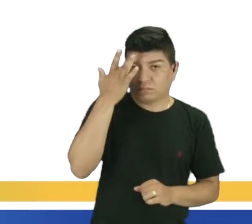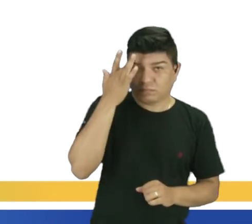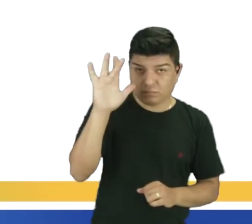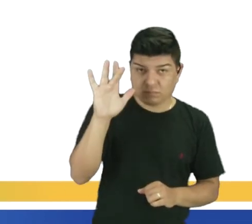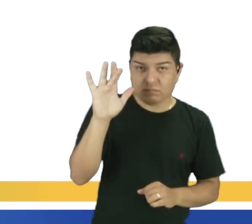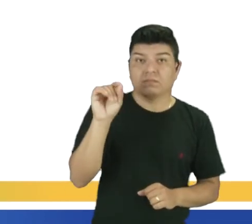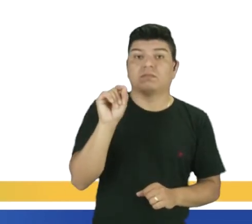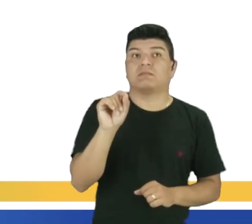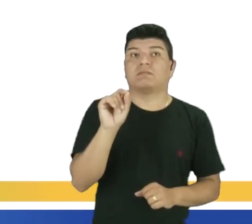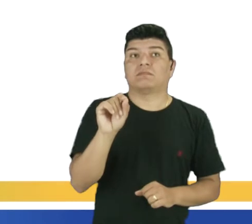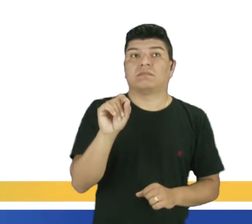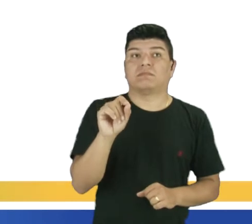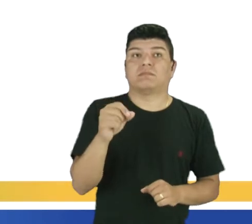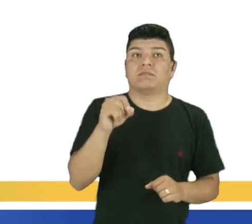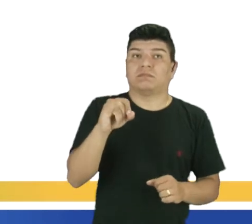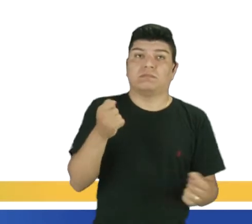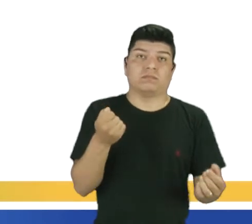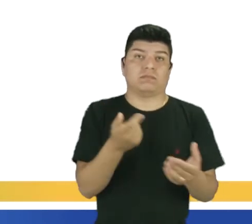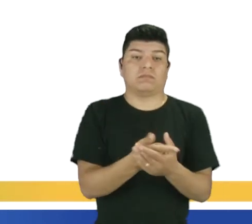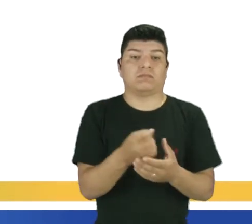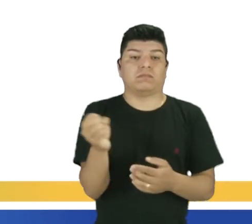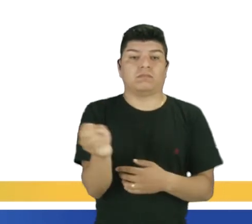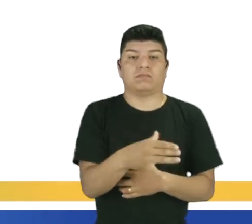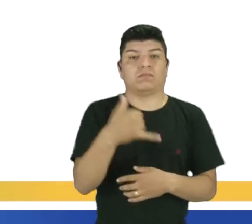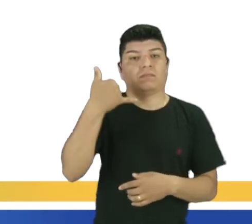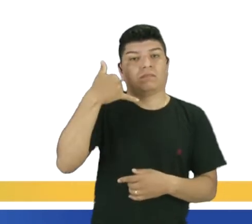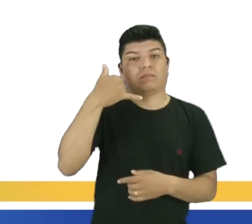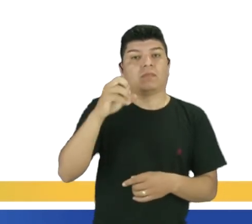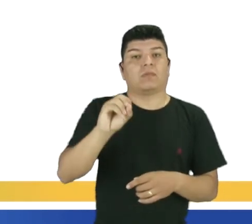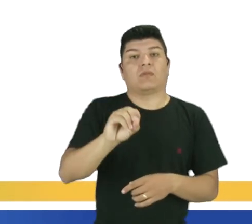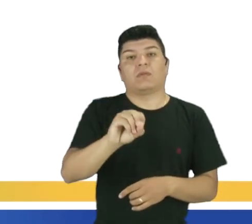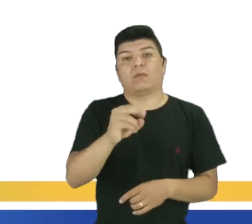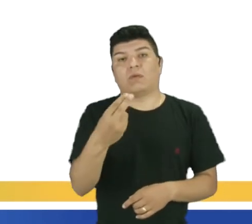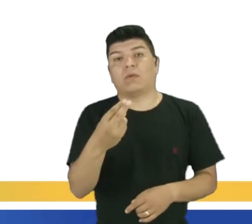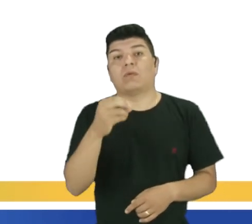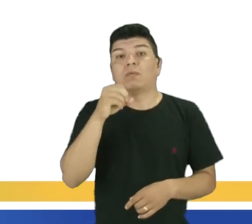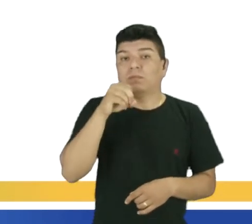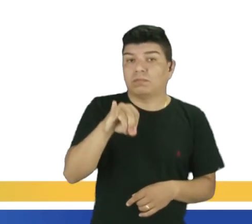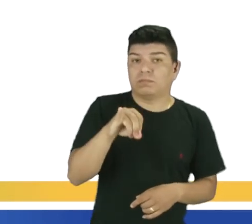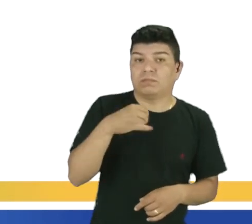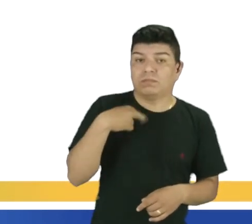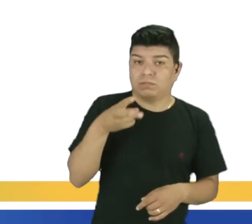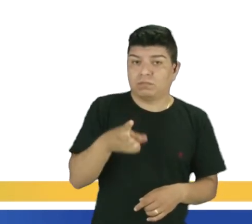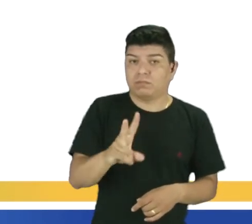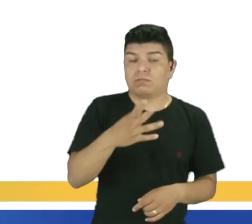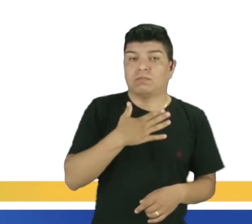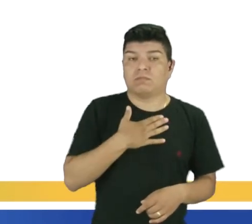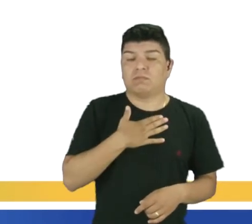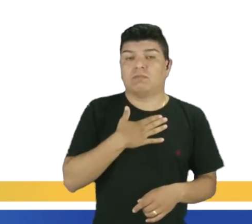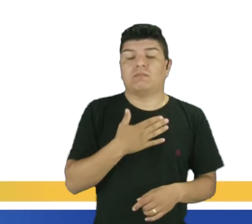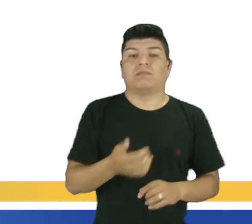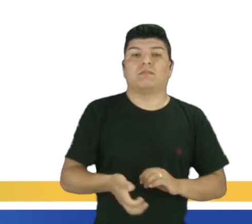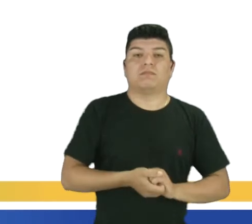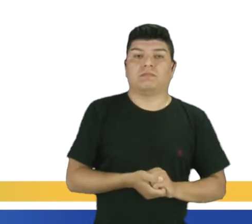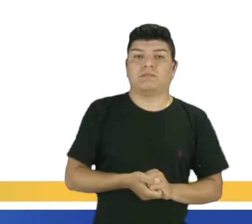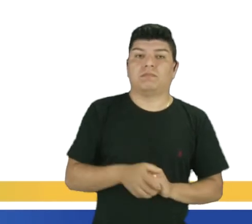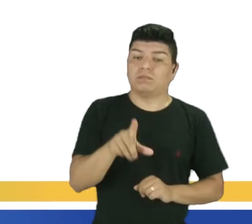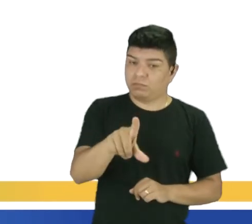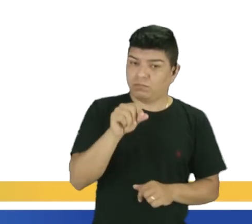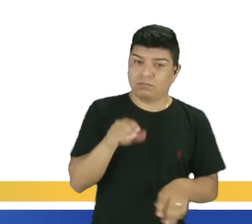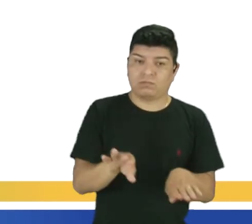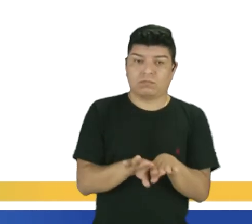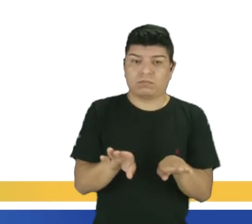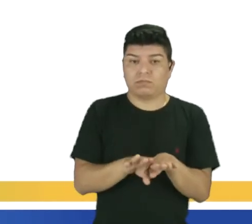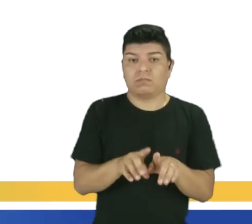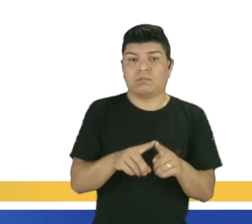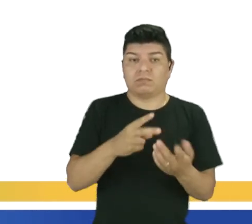se deveria comprar um novo celular ou se deveria continuar com o meu. Também fazendo uma escolha, mas